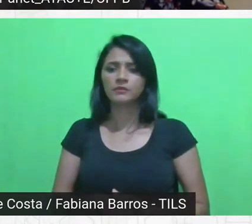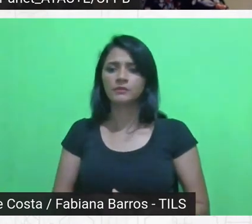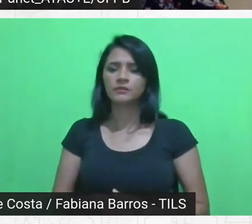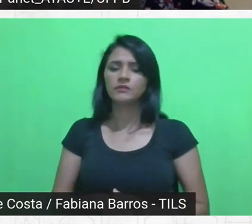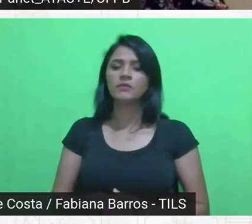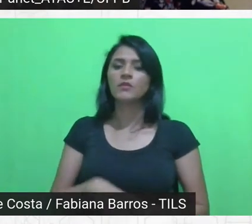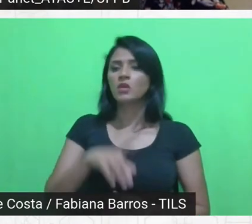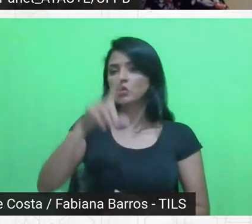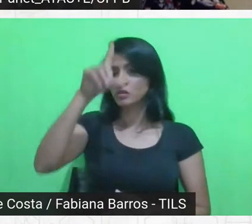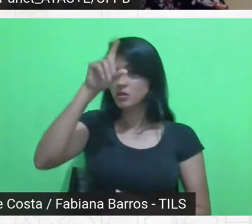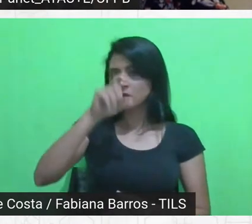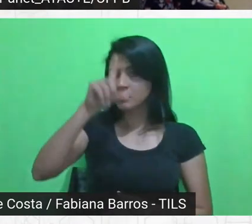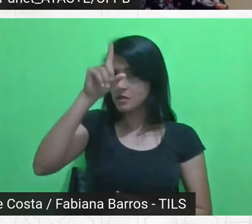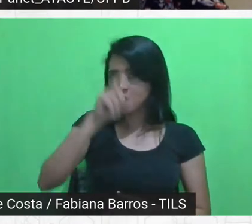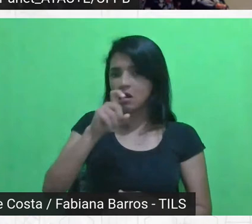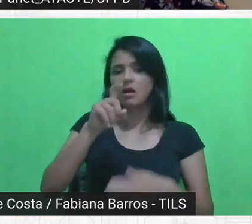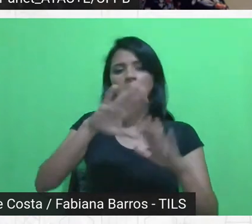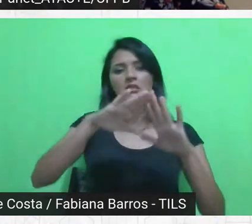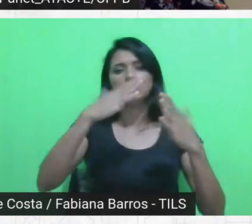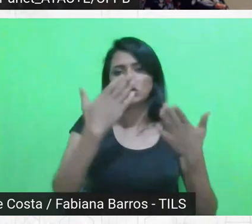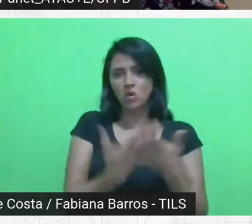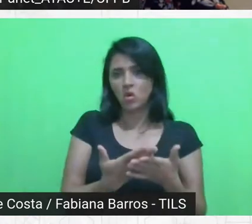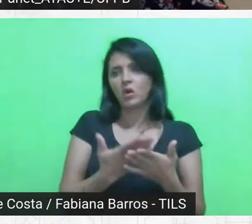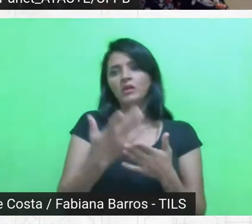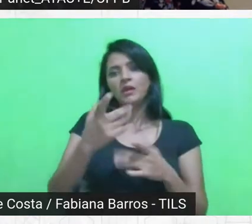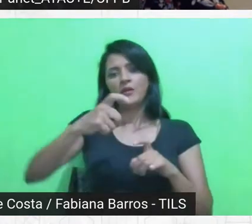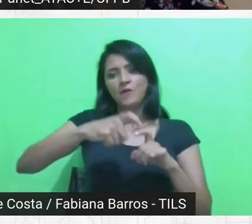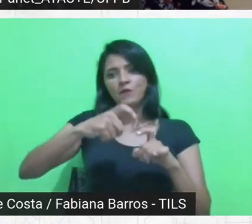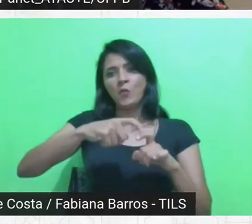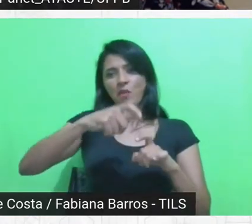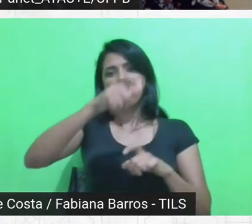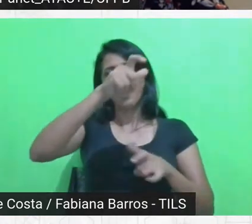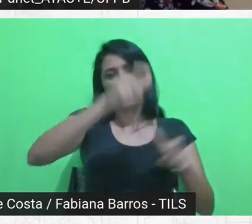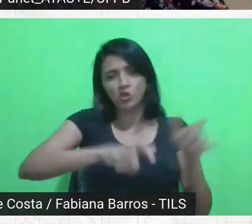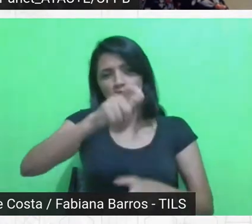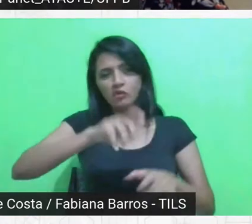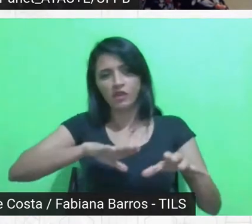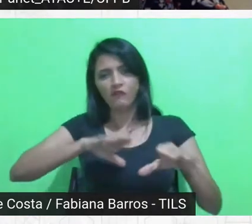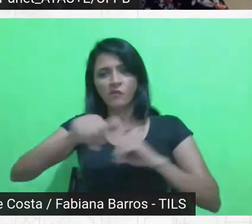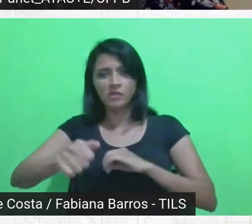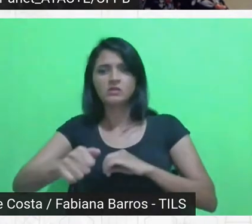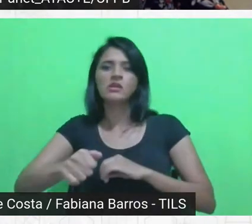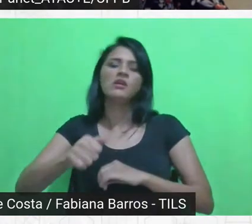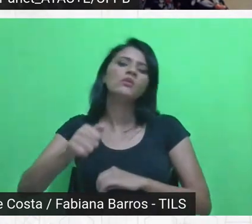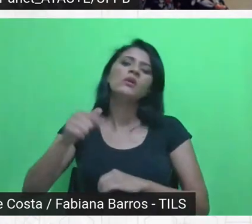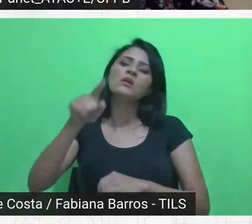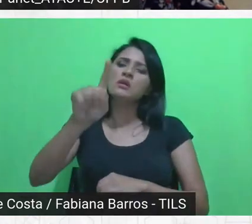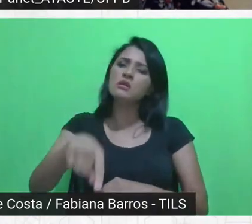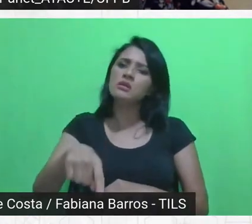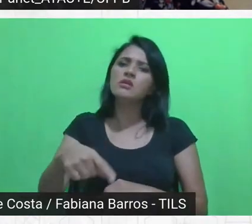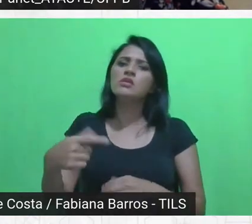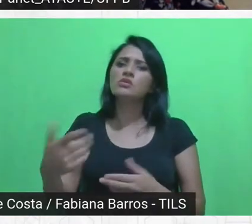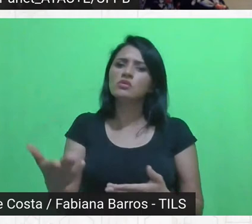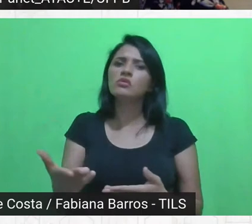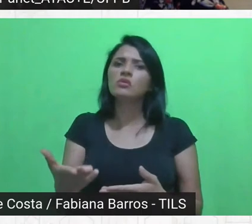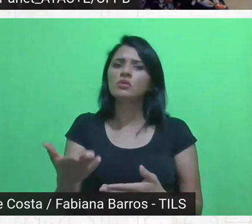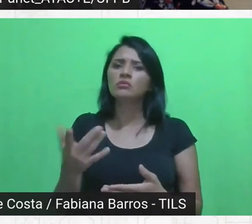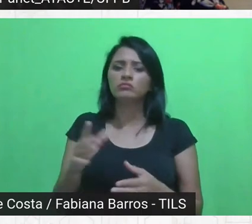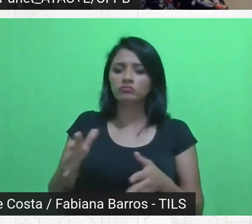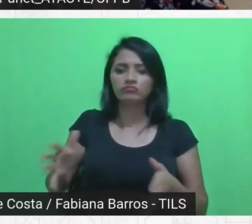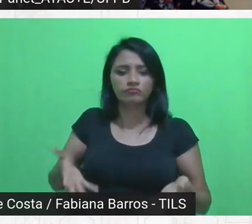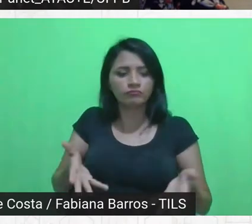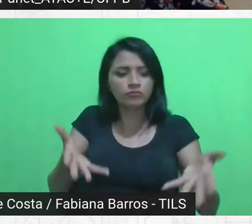escolas na formação do médico e isso engaja e fomenta essas